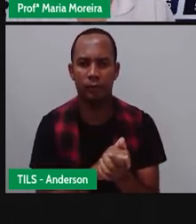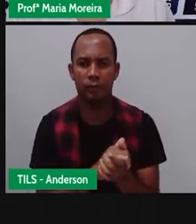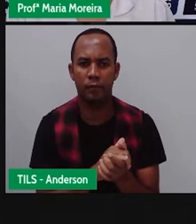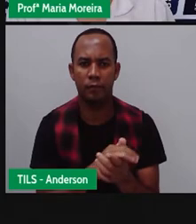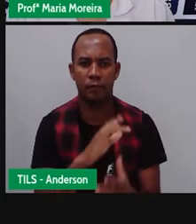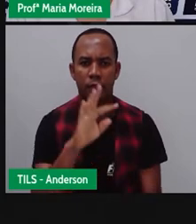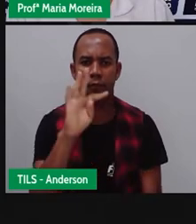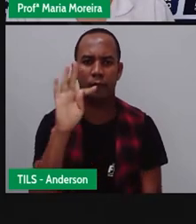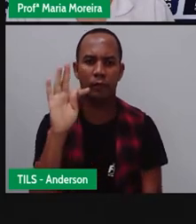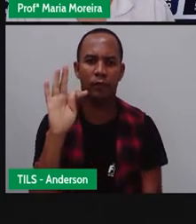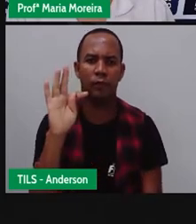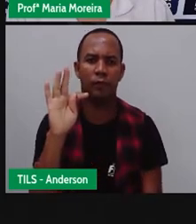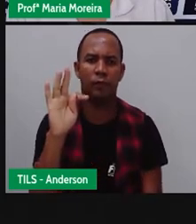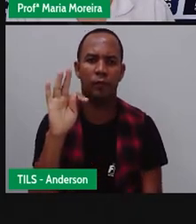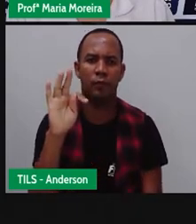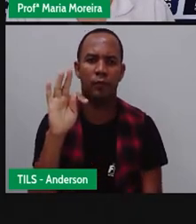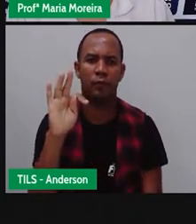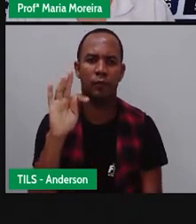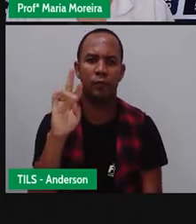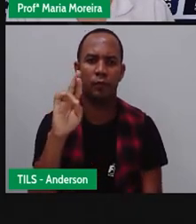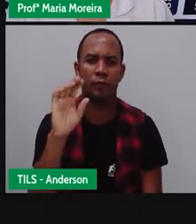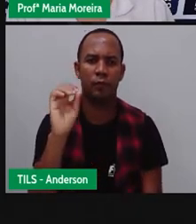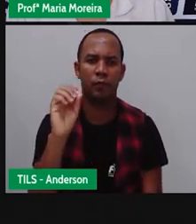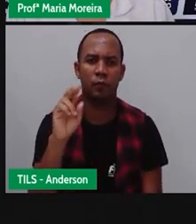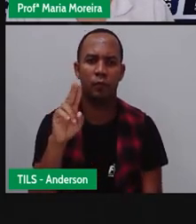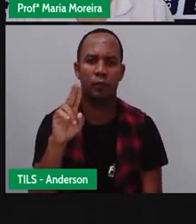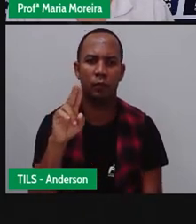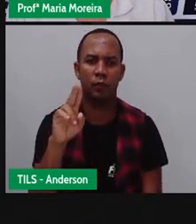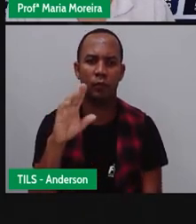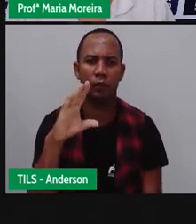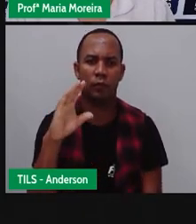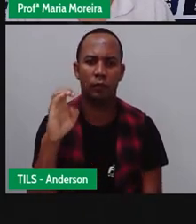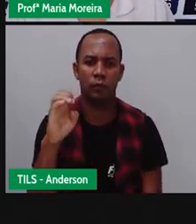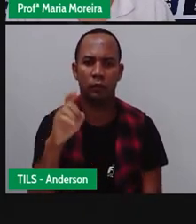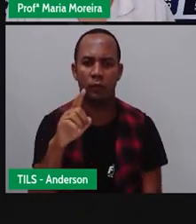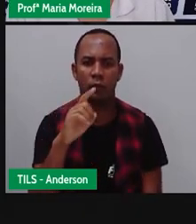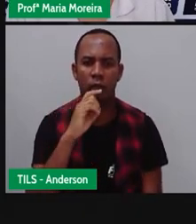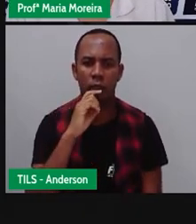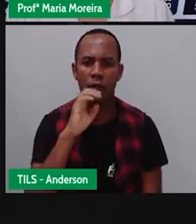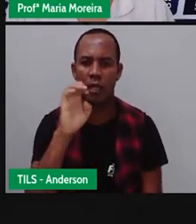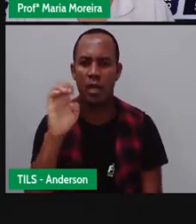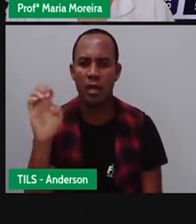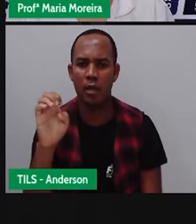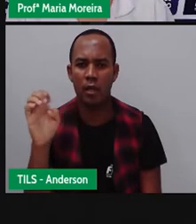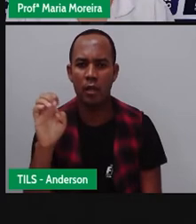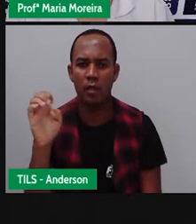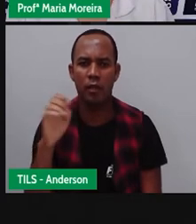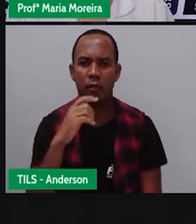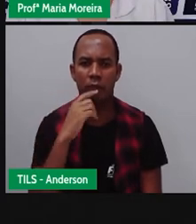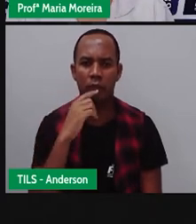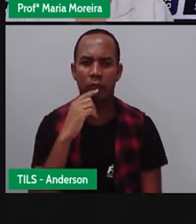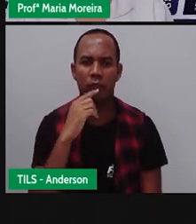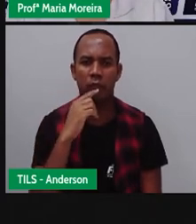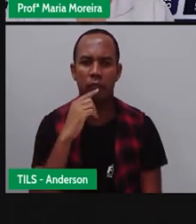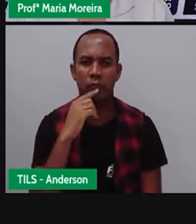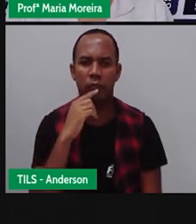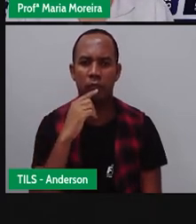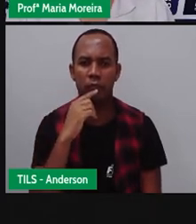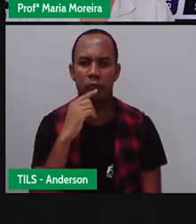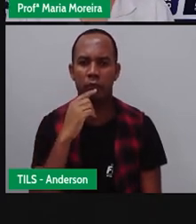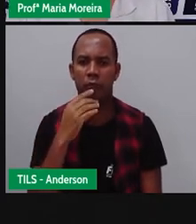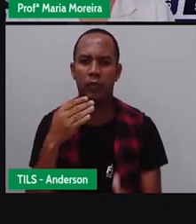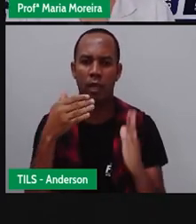Trouxe, é, foi, está e até. Porque essas palavras aqui, elas foram escritas